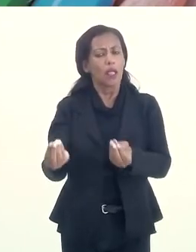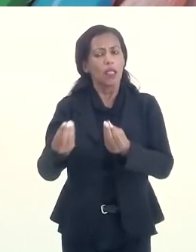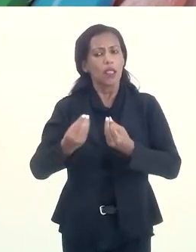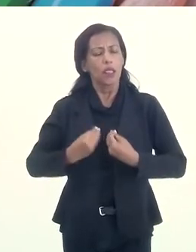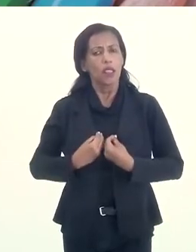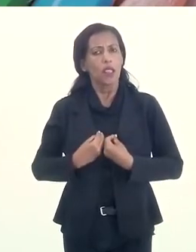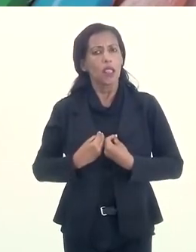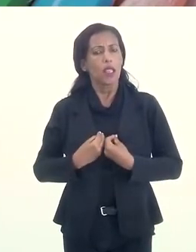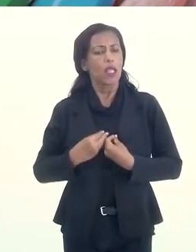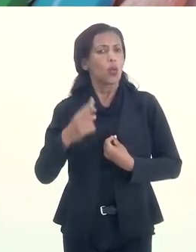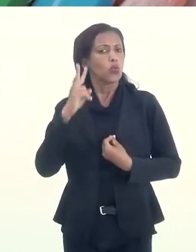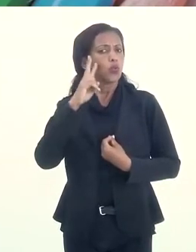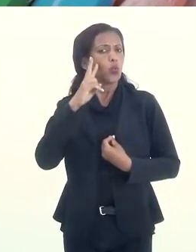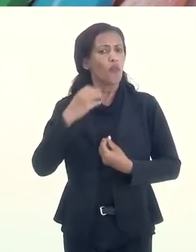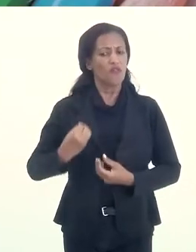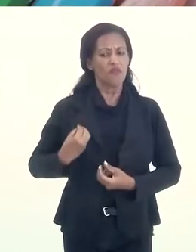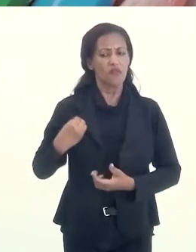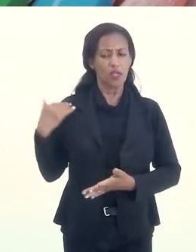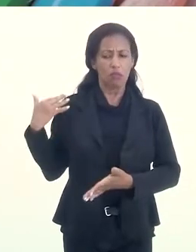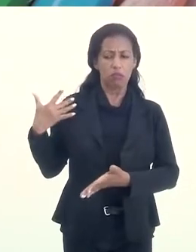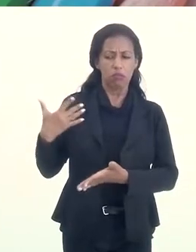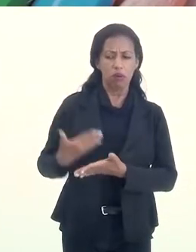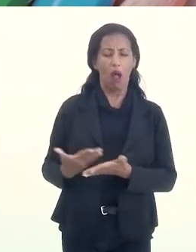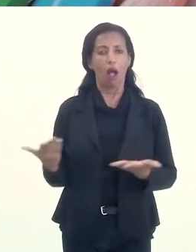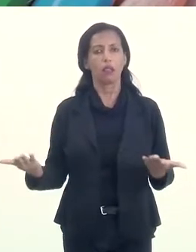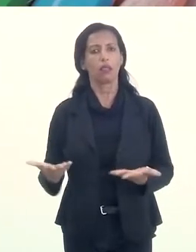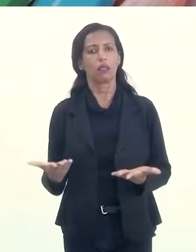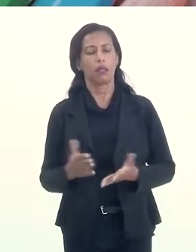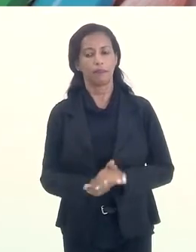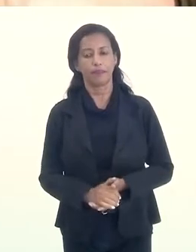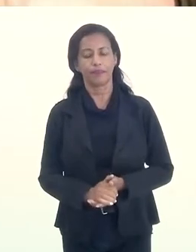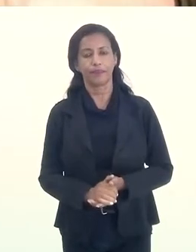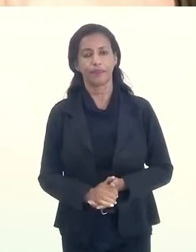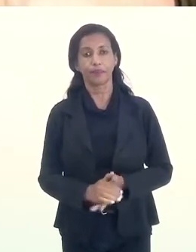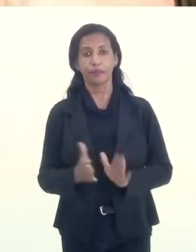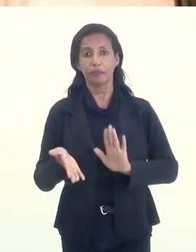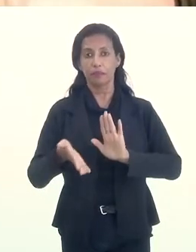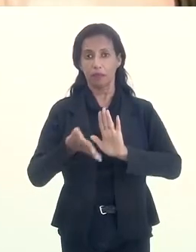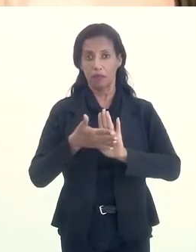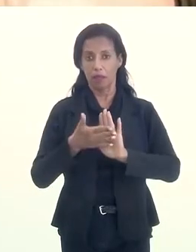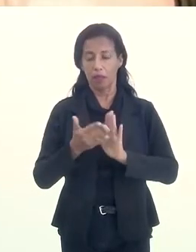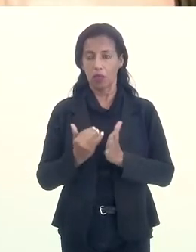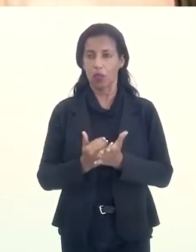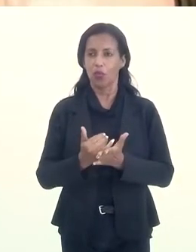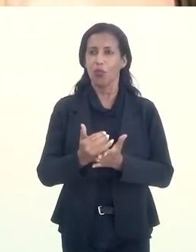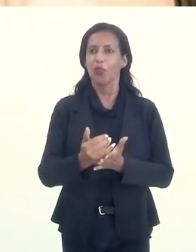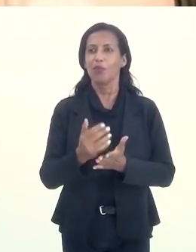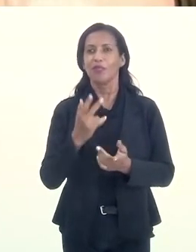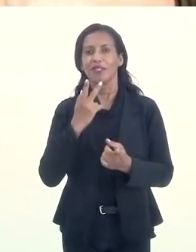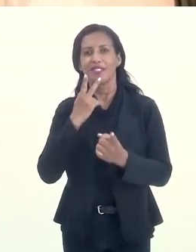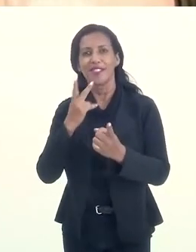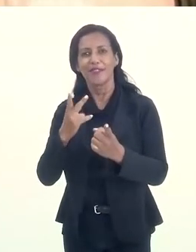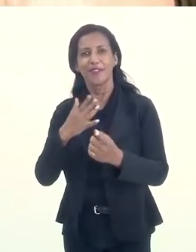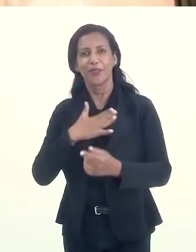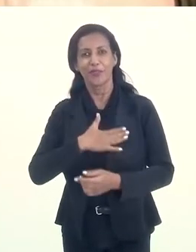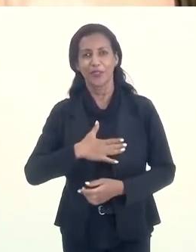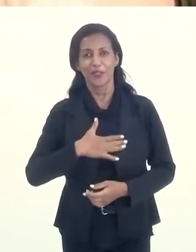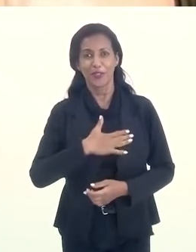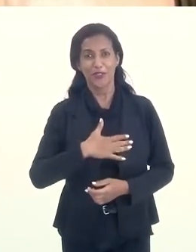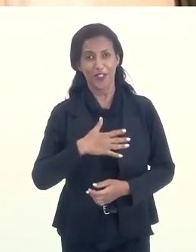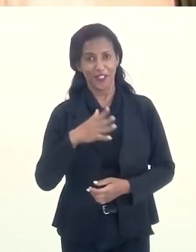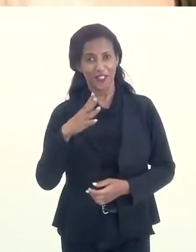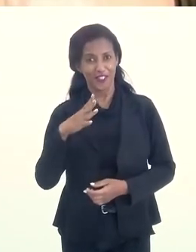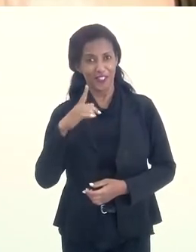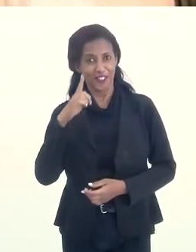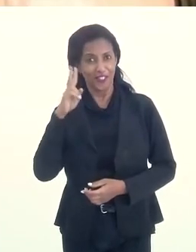trouxeram lições de vida, que você carrega até hoje? Muito a propósito, no início do programa você falou que gosta